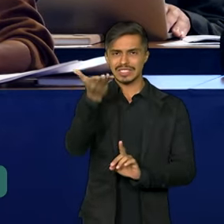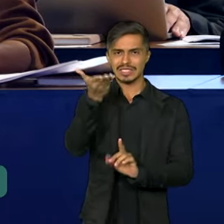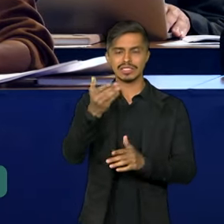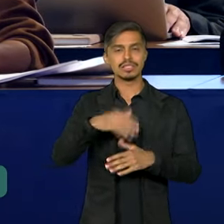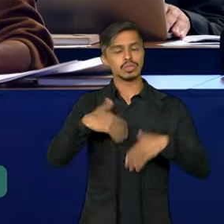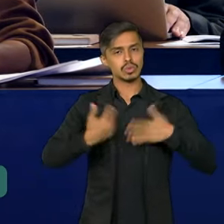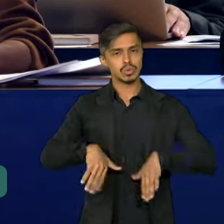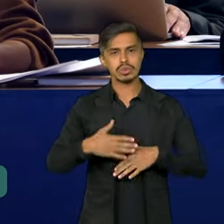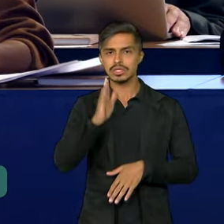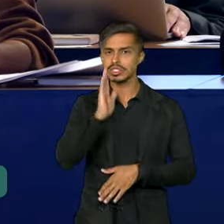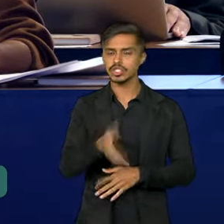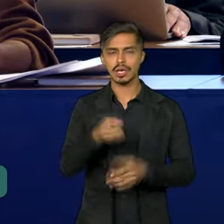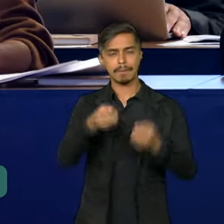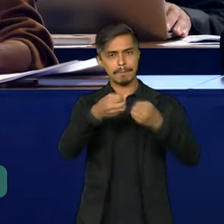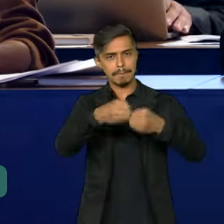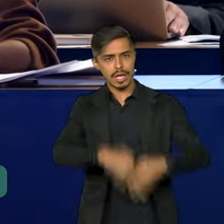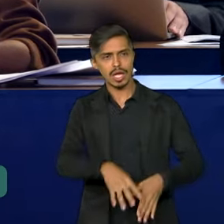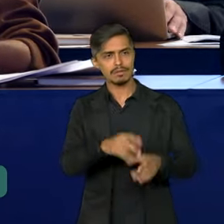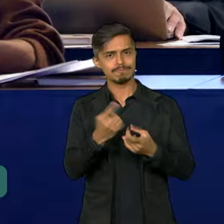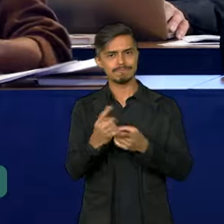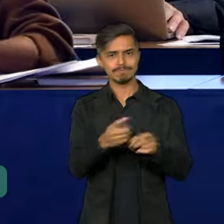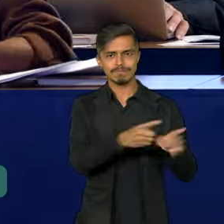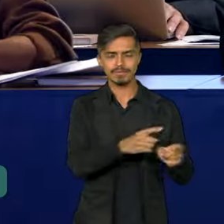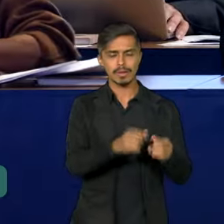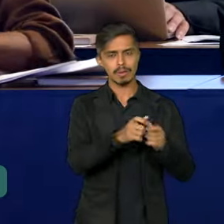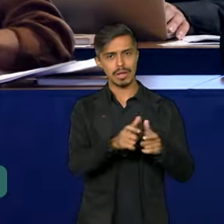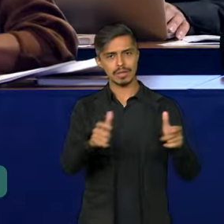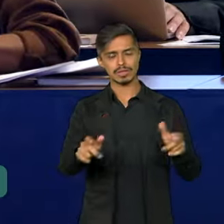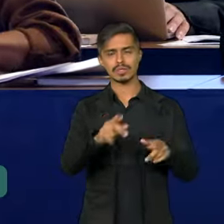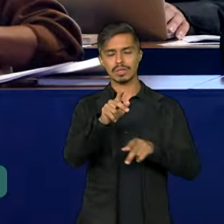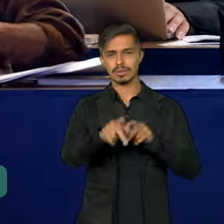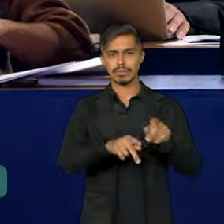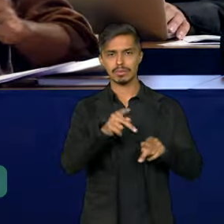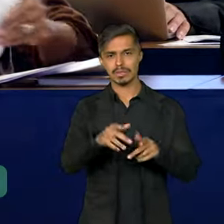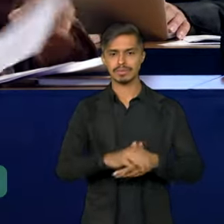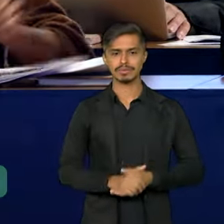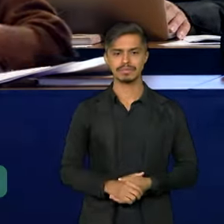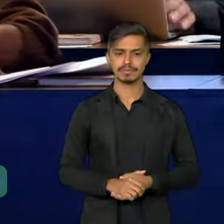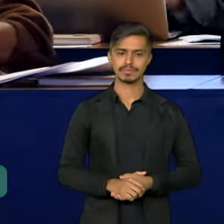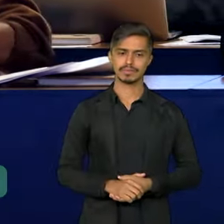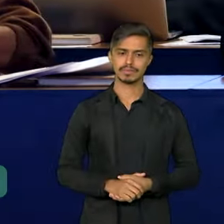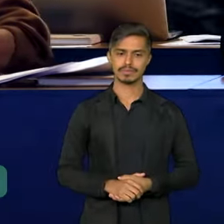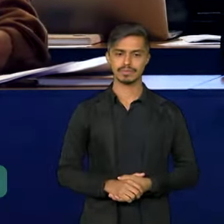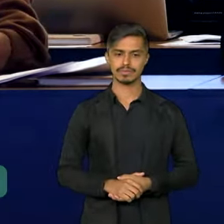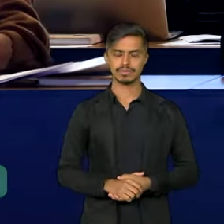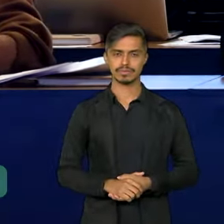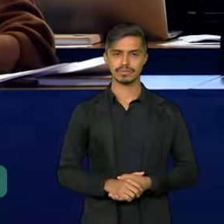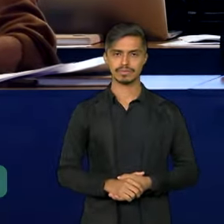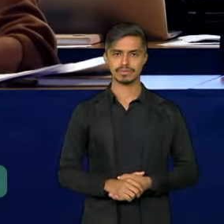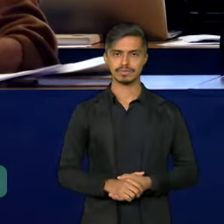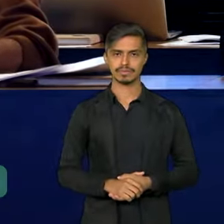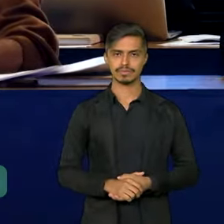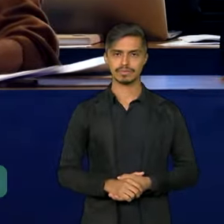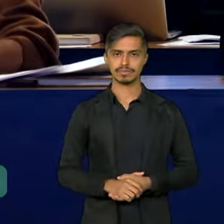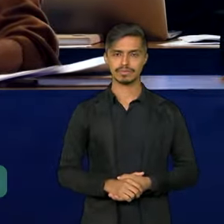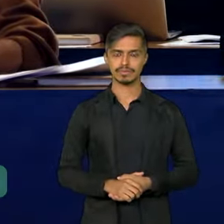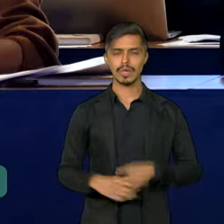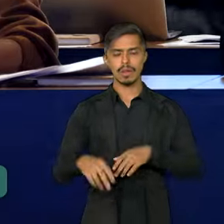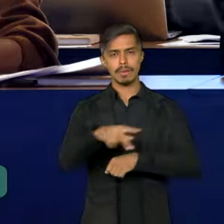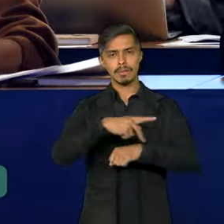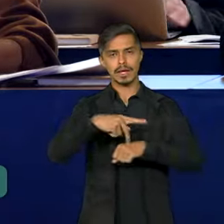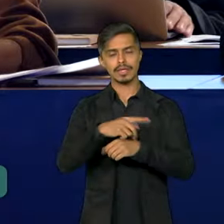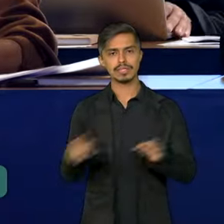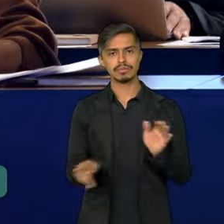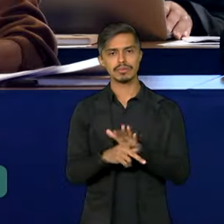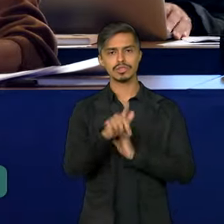já estão causando em grande parte da humanidade. Os países integrantes